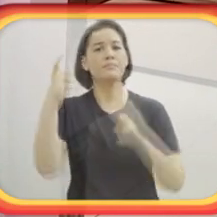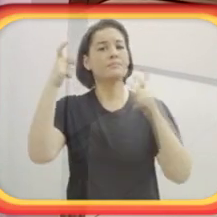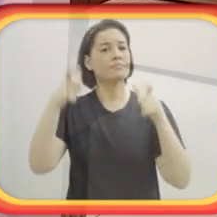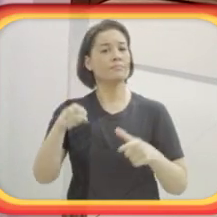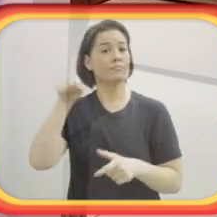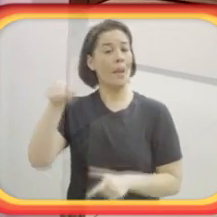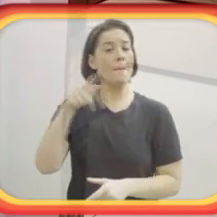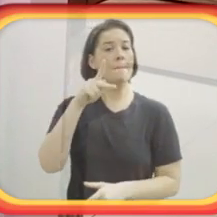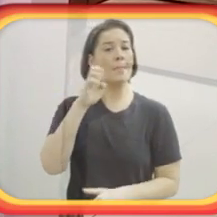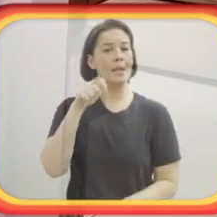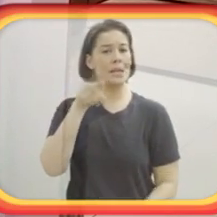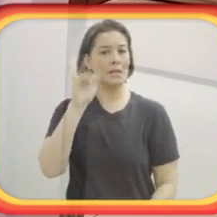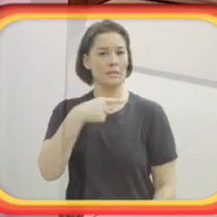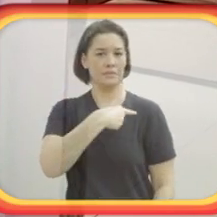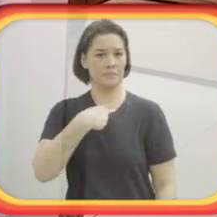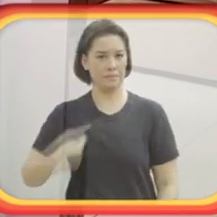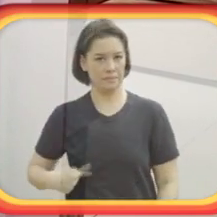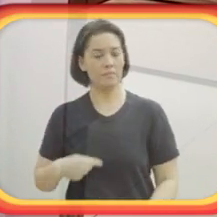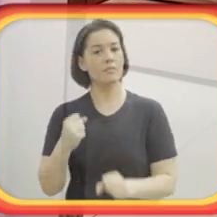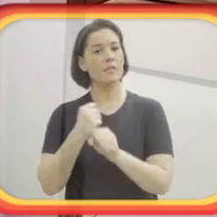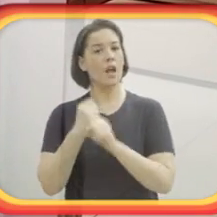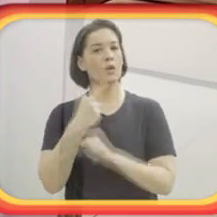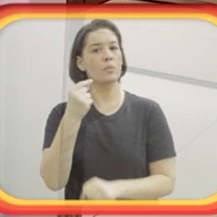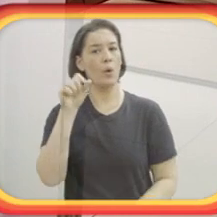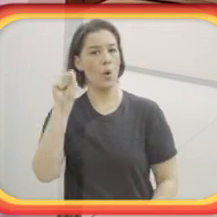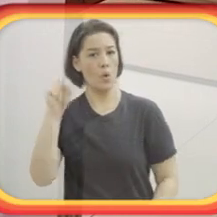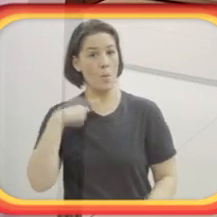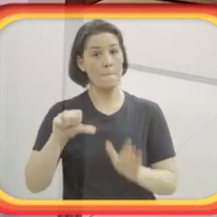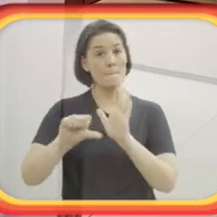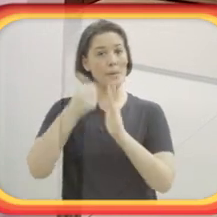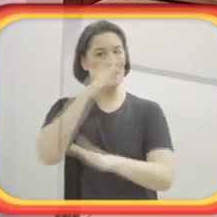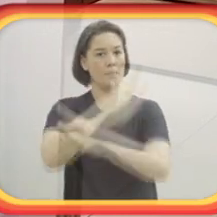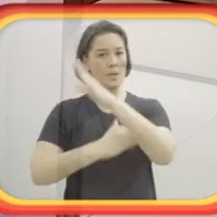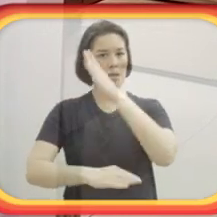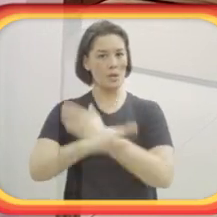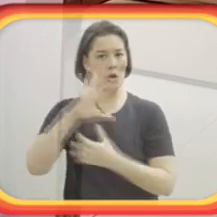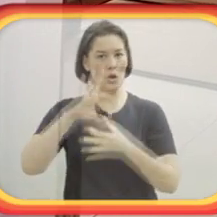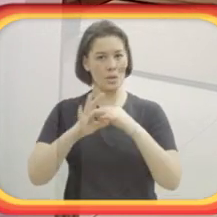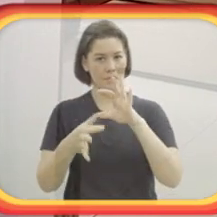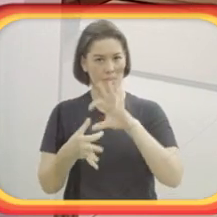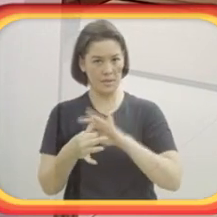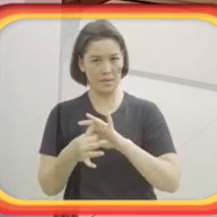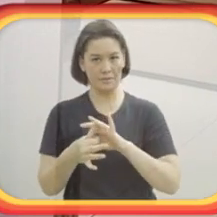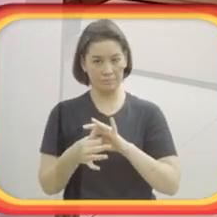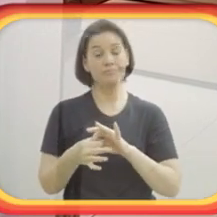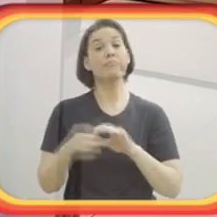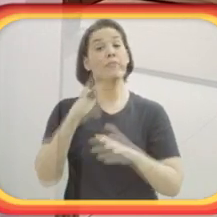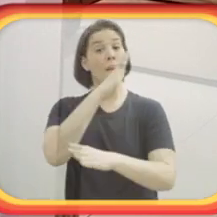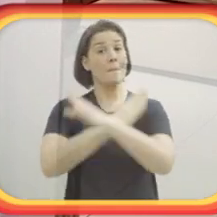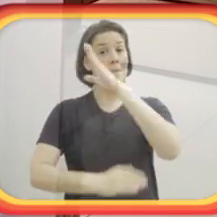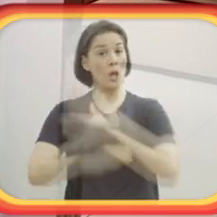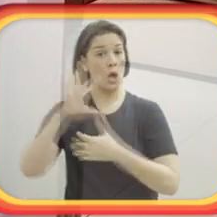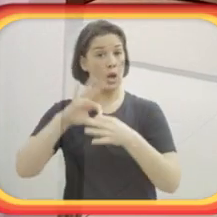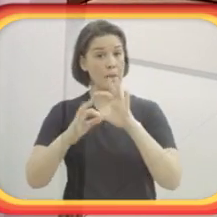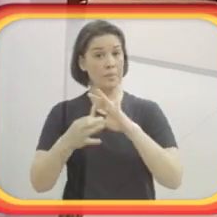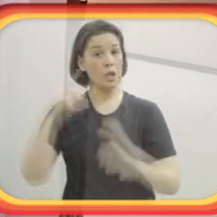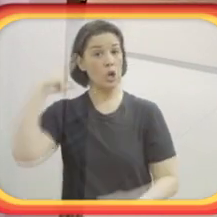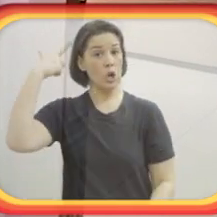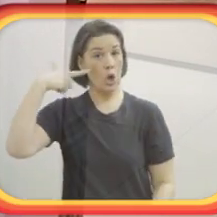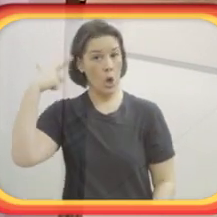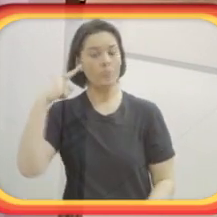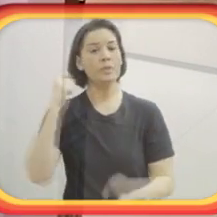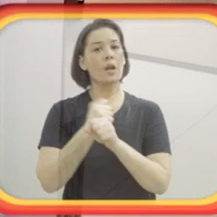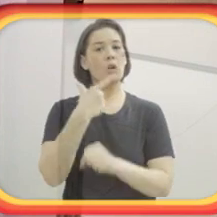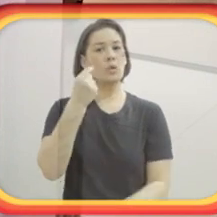menos. Está aqui Pequim, 2008, minha primeira Paralimpíada. A Paralimpíada de Londres, em 2012.